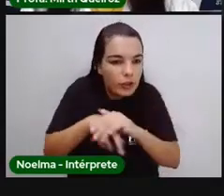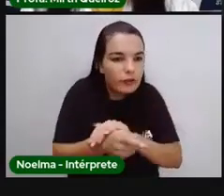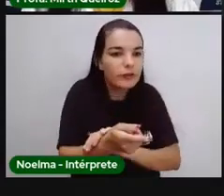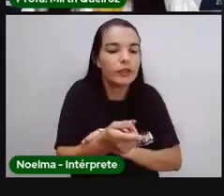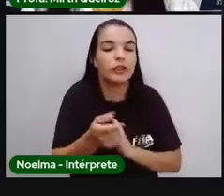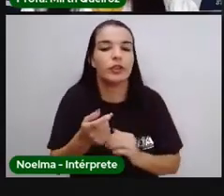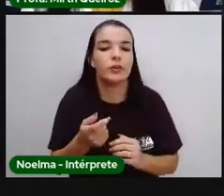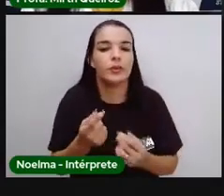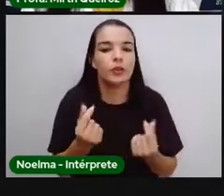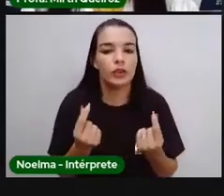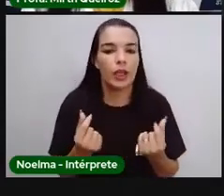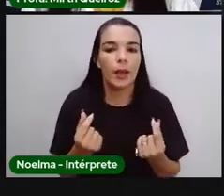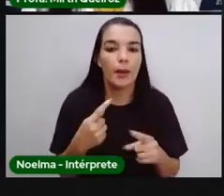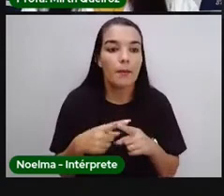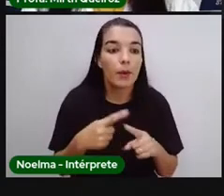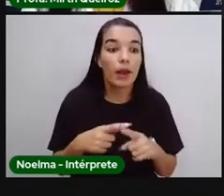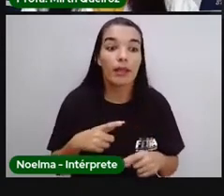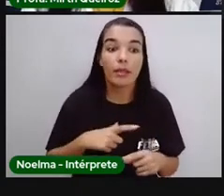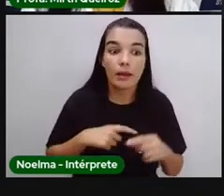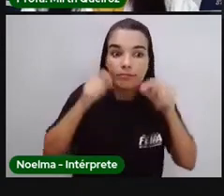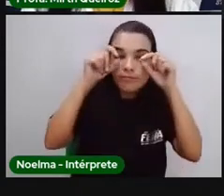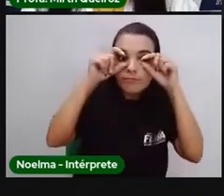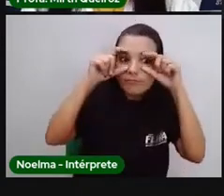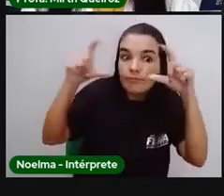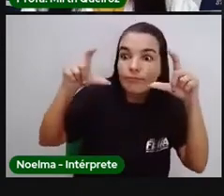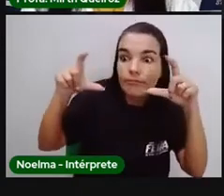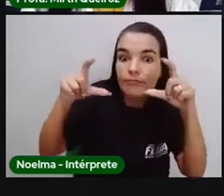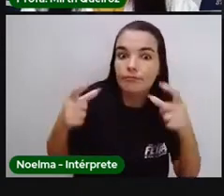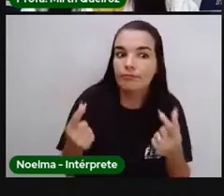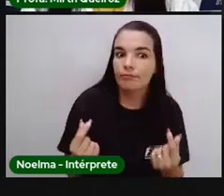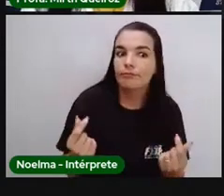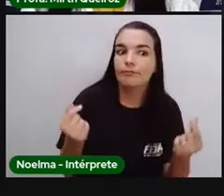interessados nos lucros que o negócio poderia gerar.